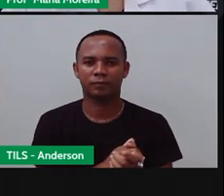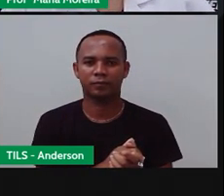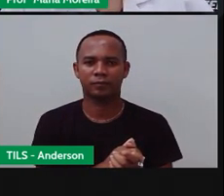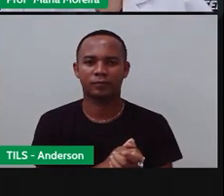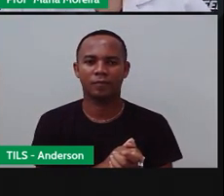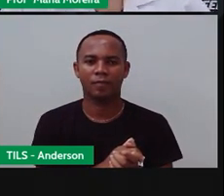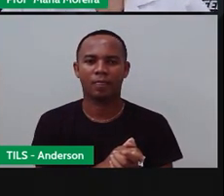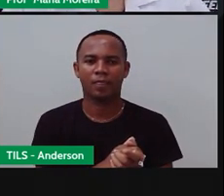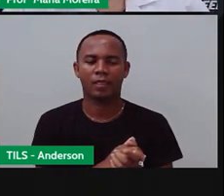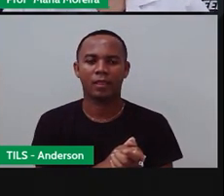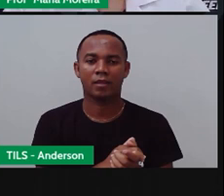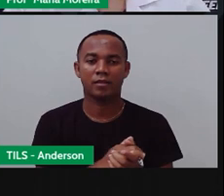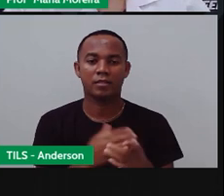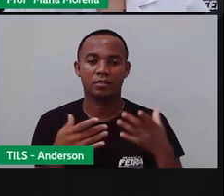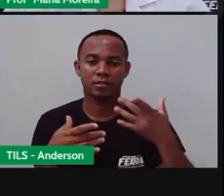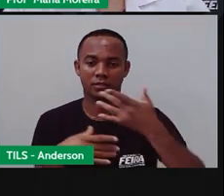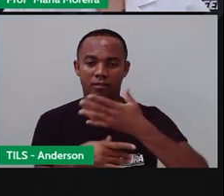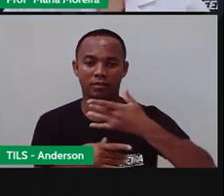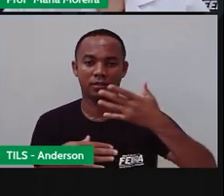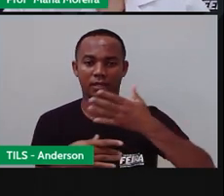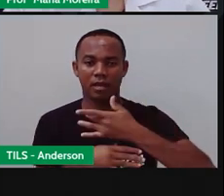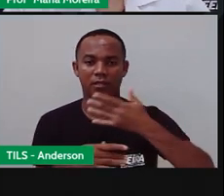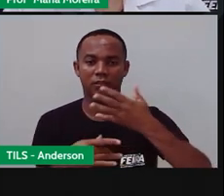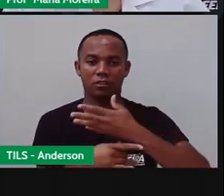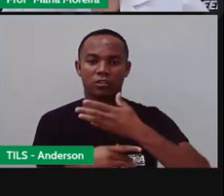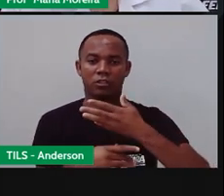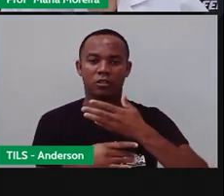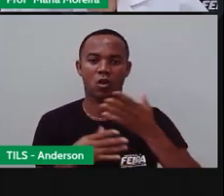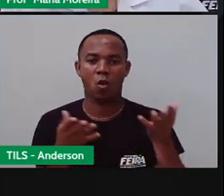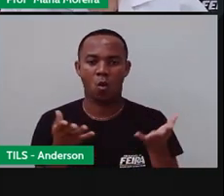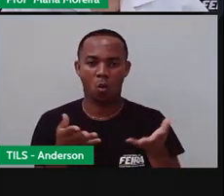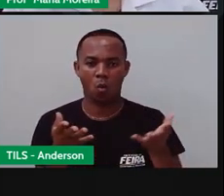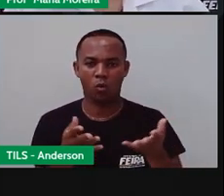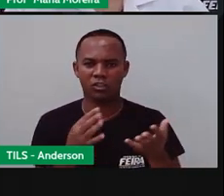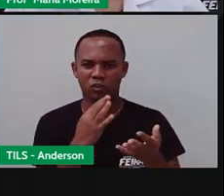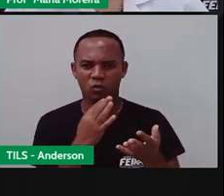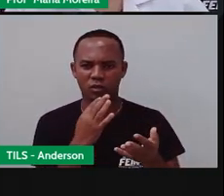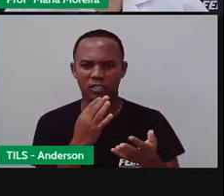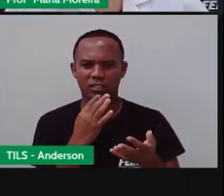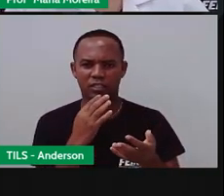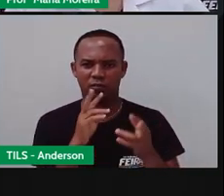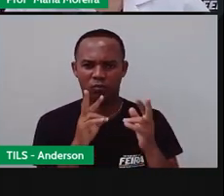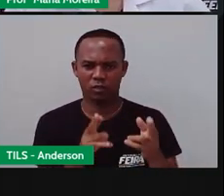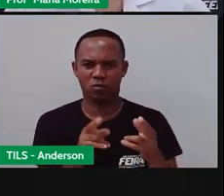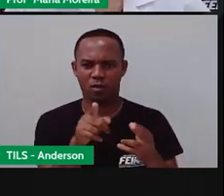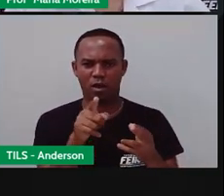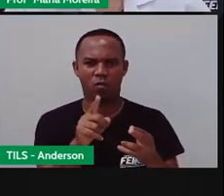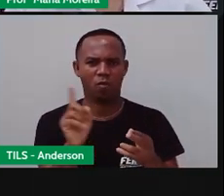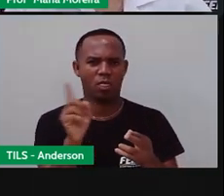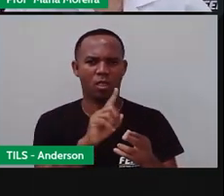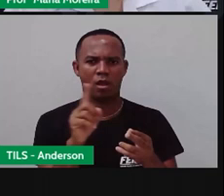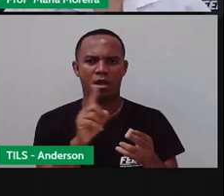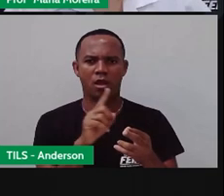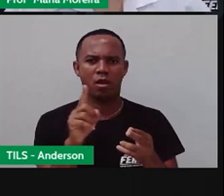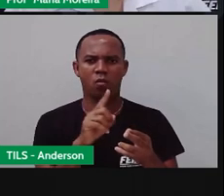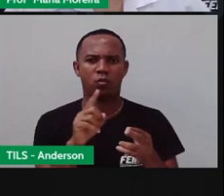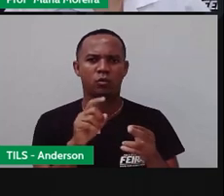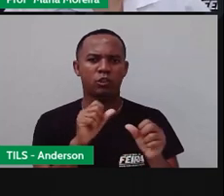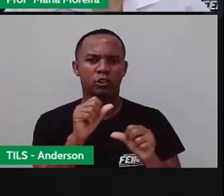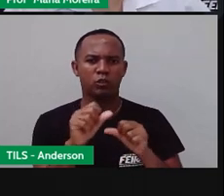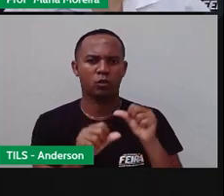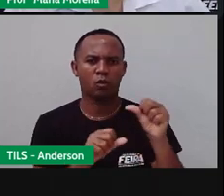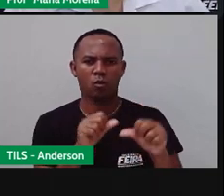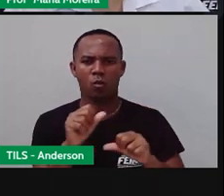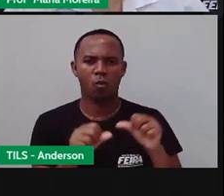a cidade, né? Como conhecemos hoje, não era assim desde o início, tá? Ela sofreu